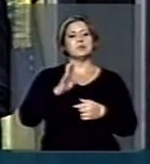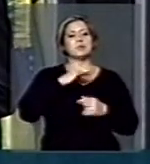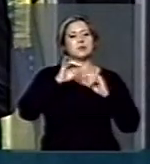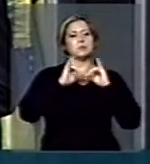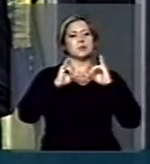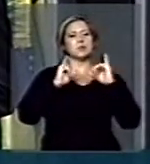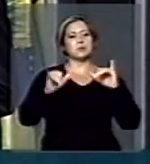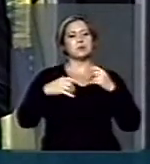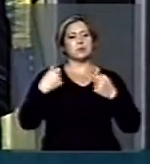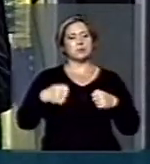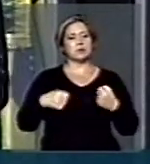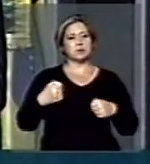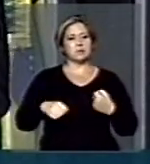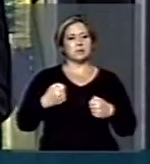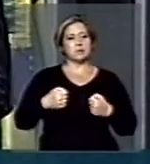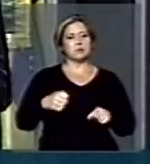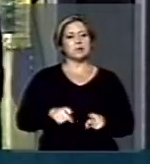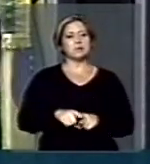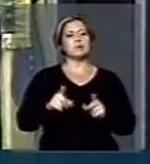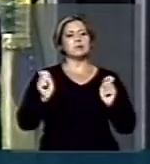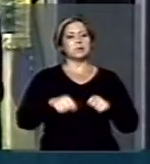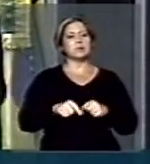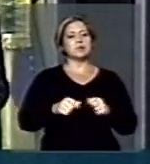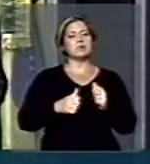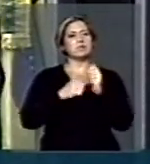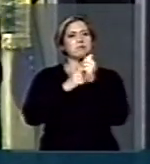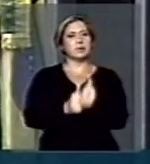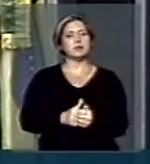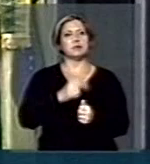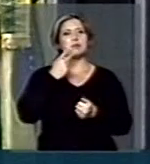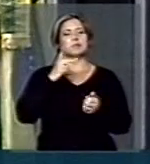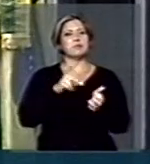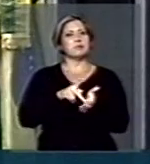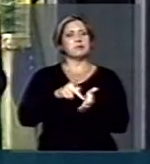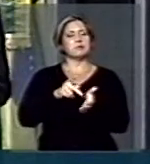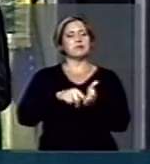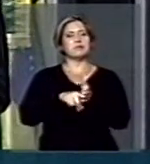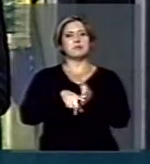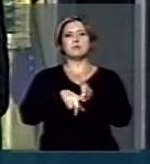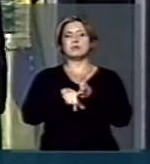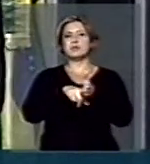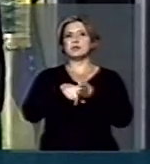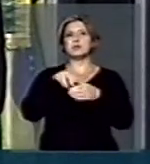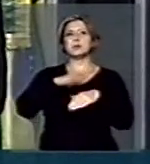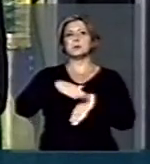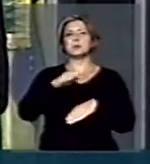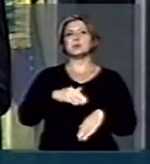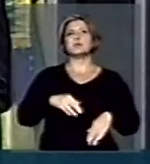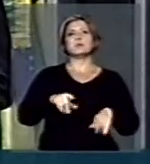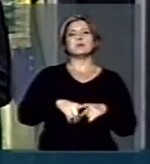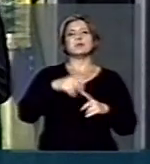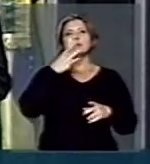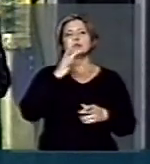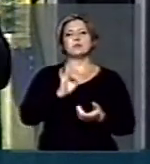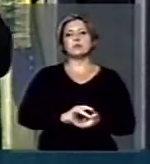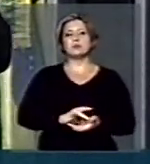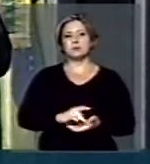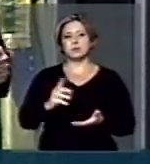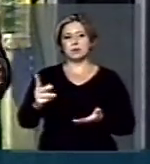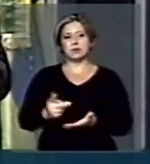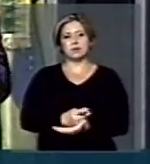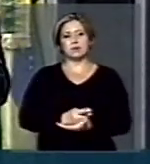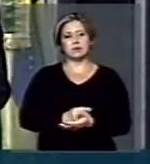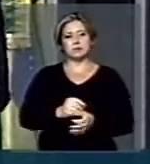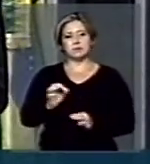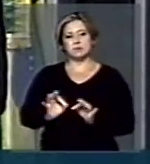informações necessárias para que a gente possa acompanhar os desdobramentos de mais um fato nebuloso de